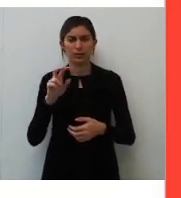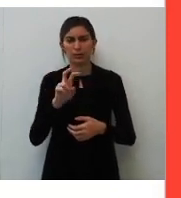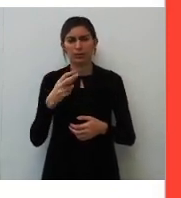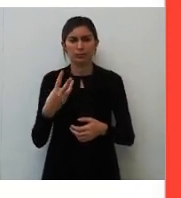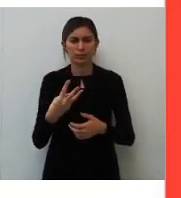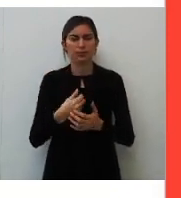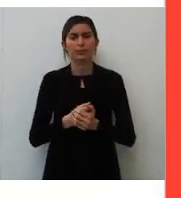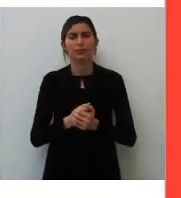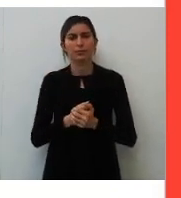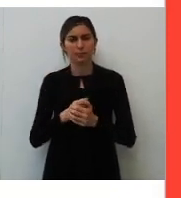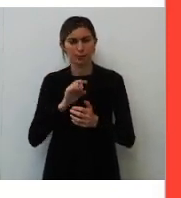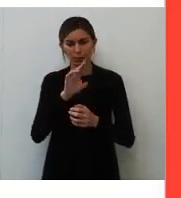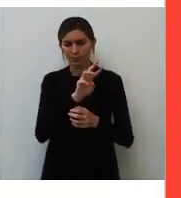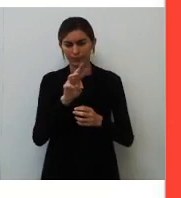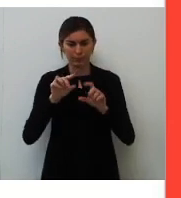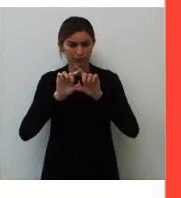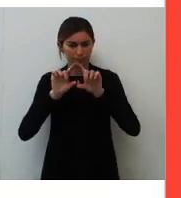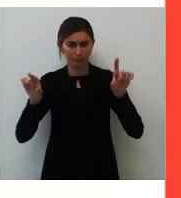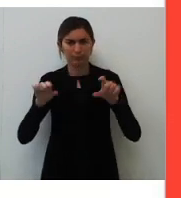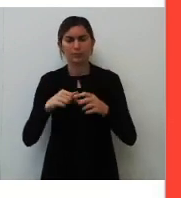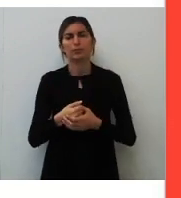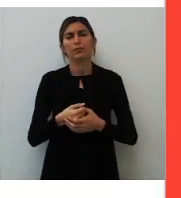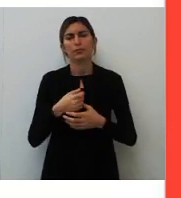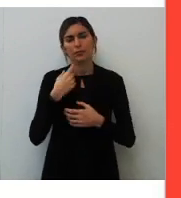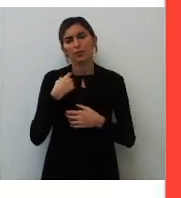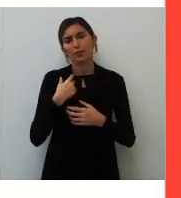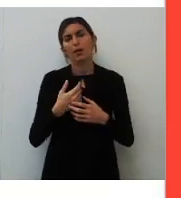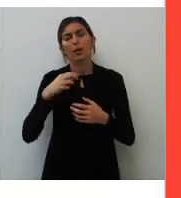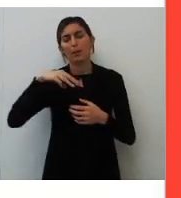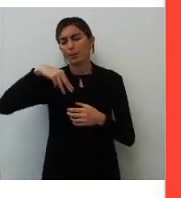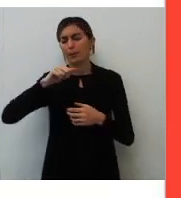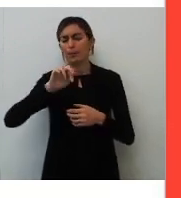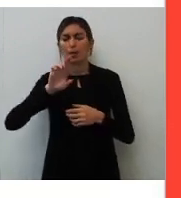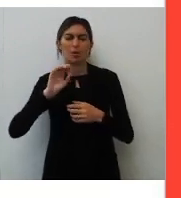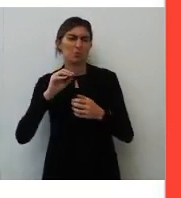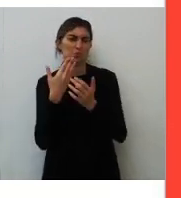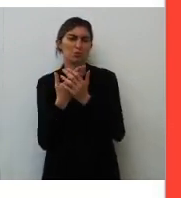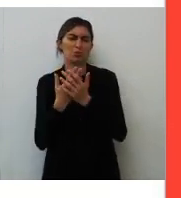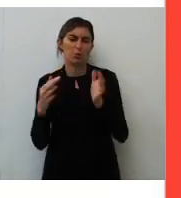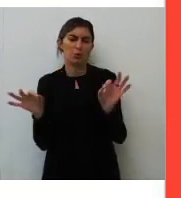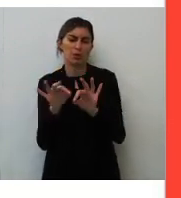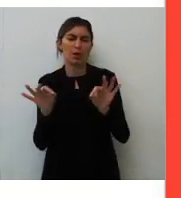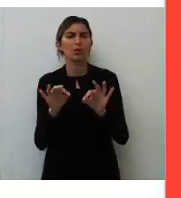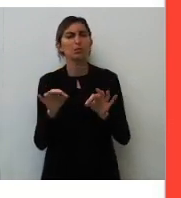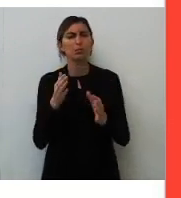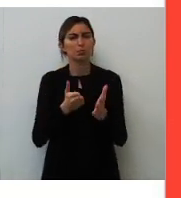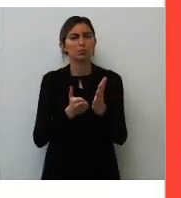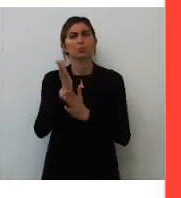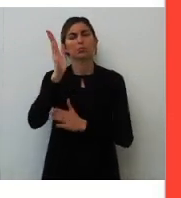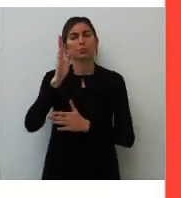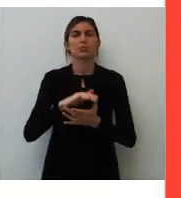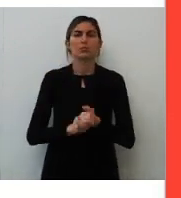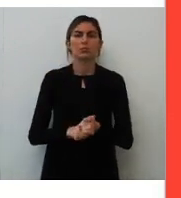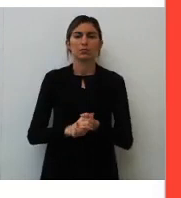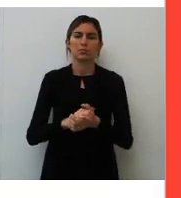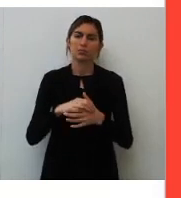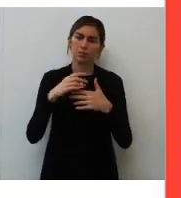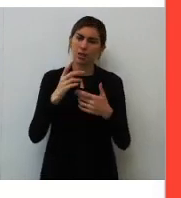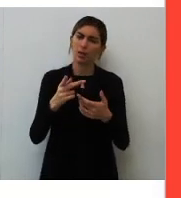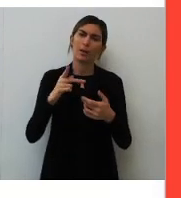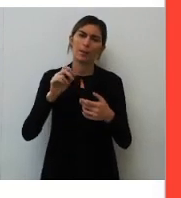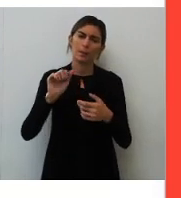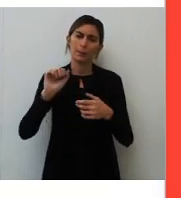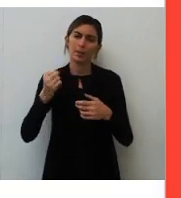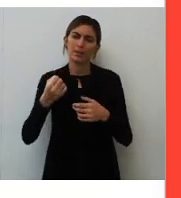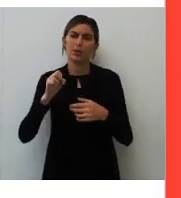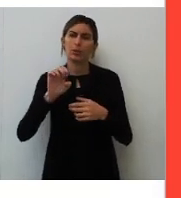Só é você mandar. Vamos ver? Mauro não estudou nada e foi aprovado. Apesar do